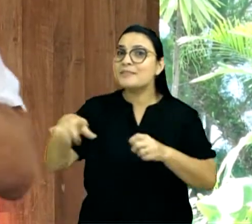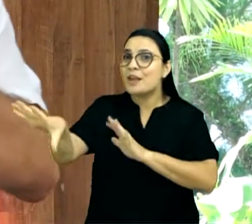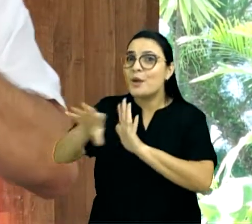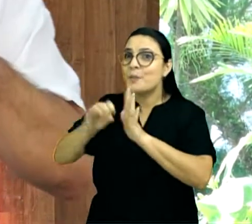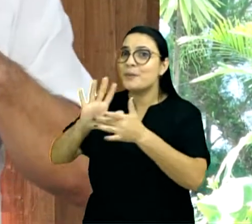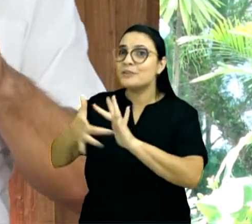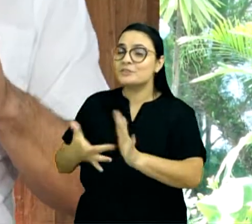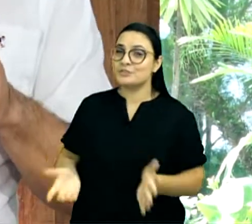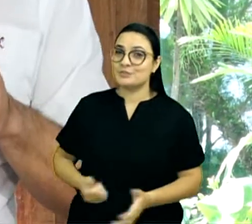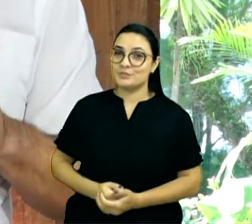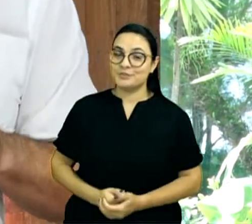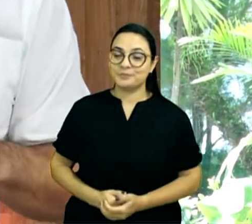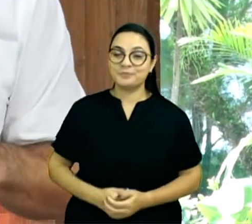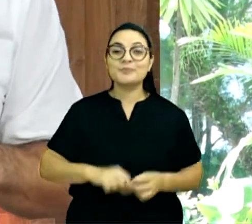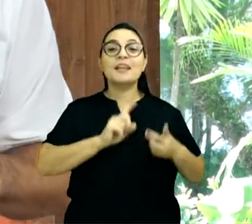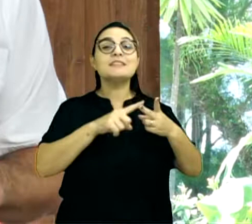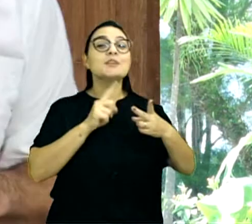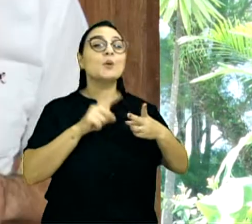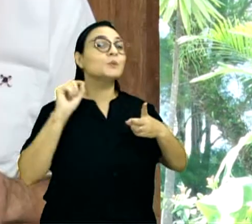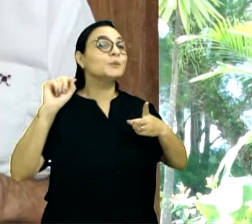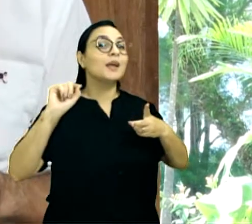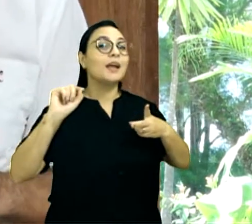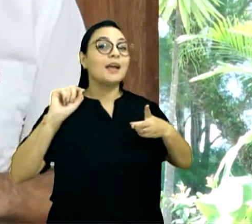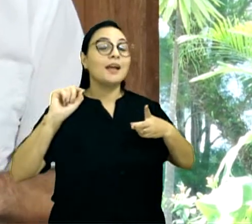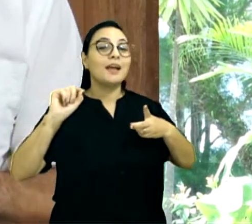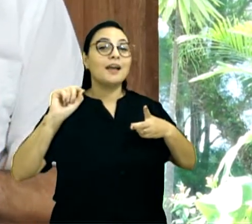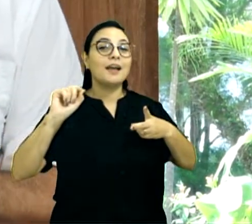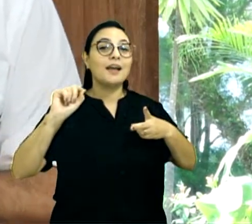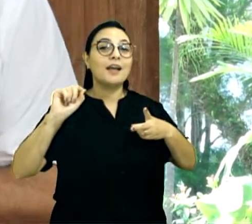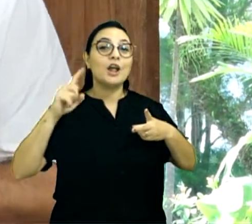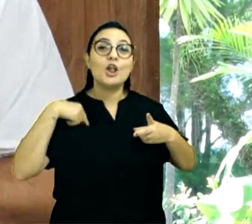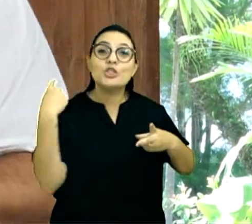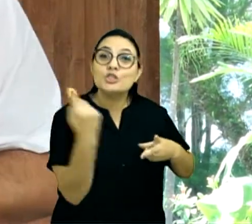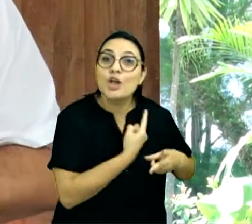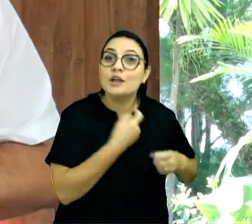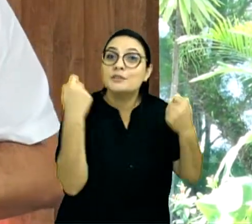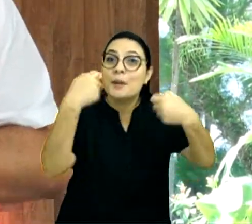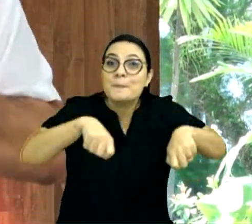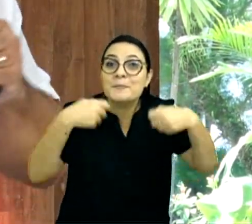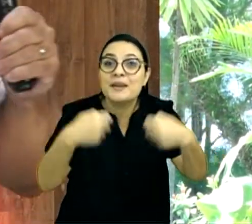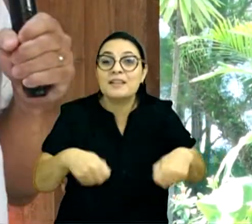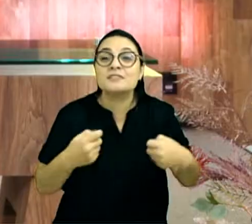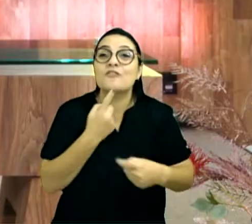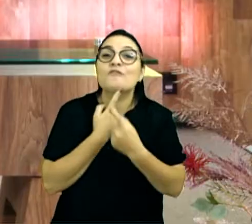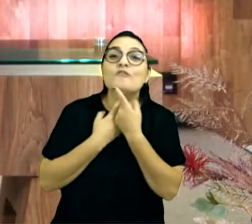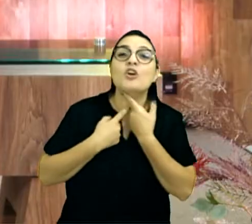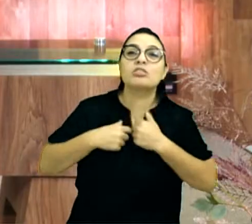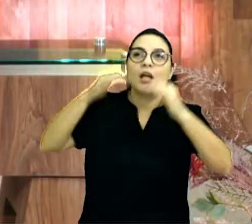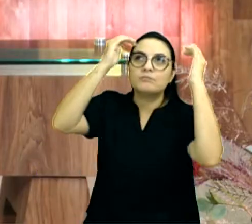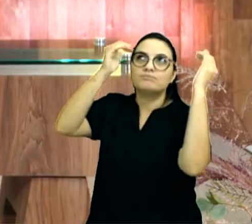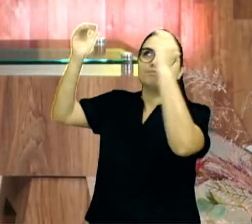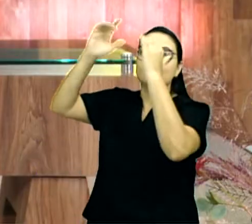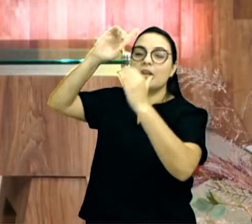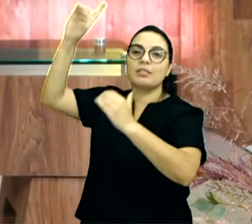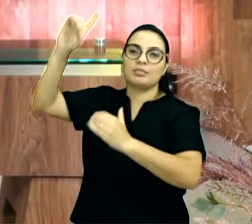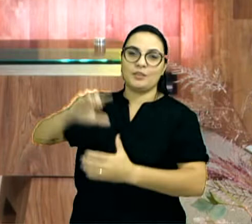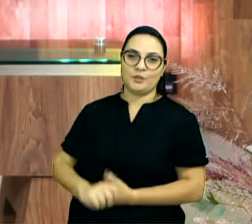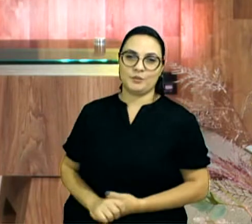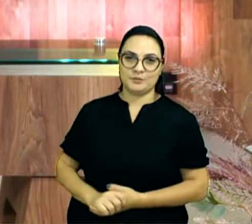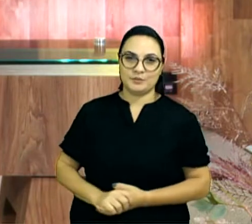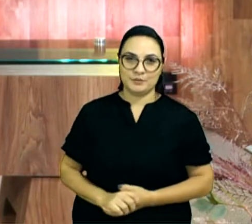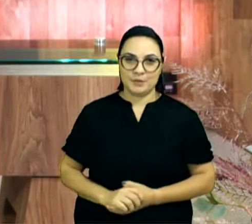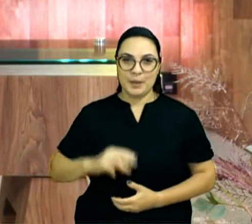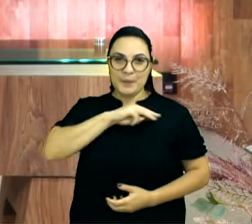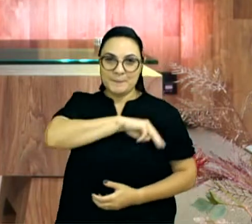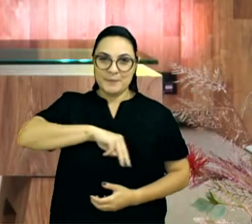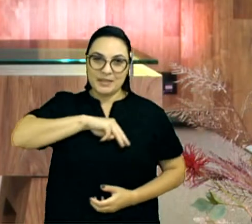Segunda coisa que eu aprendo, que nós devemos fazer a vontade do Pai. Lá em Mateus 7, 21, se você não precisa abrir,